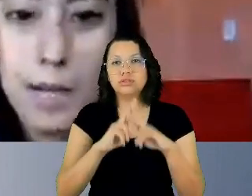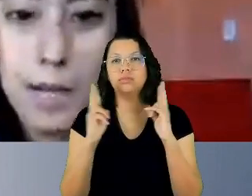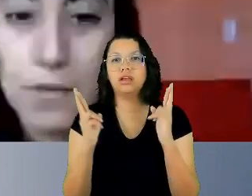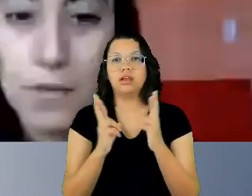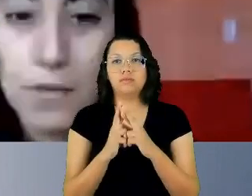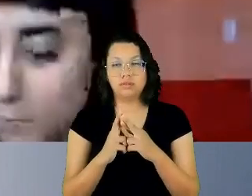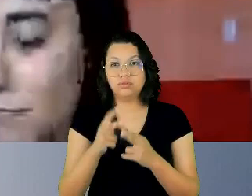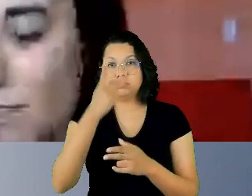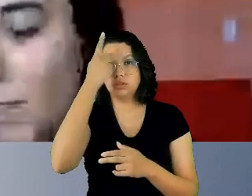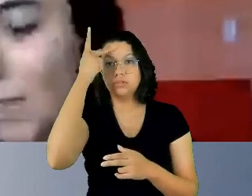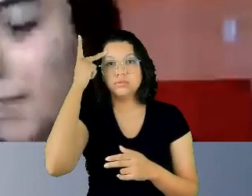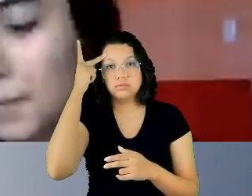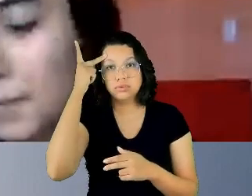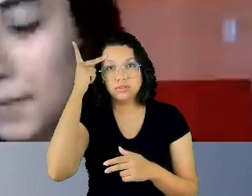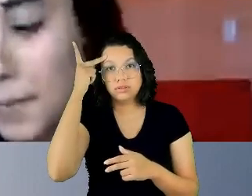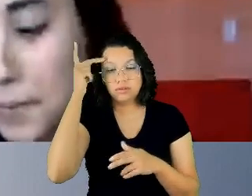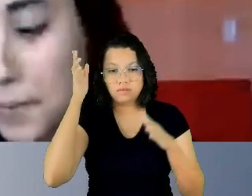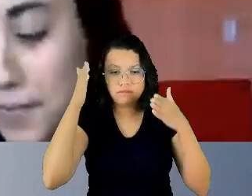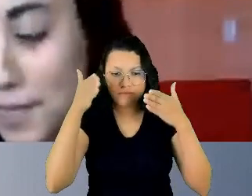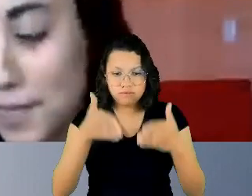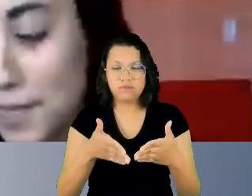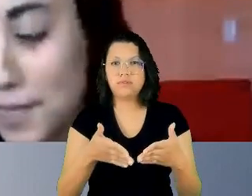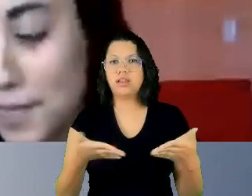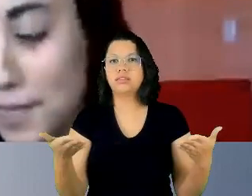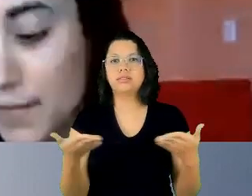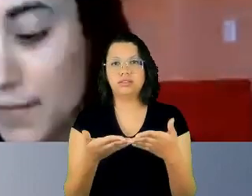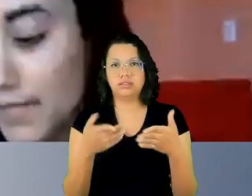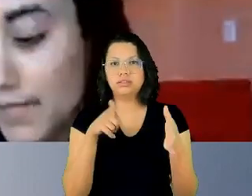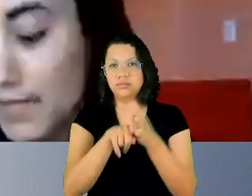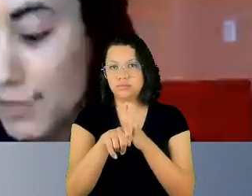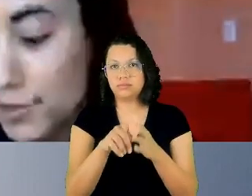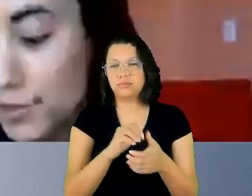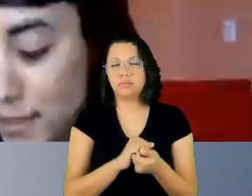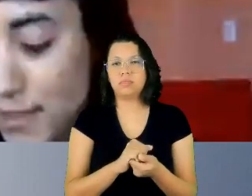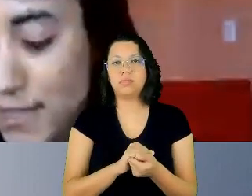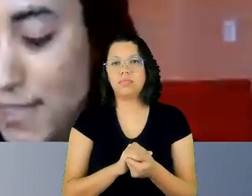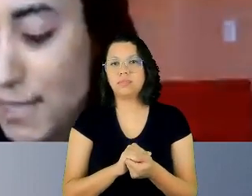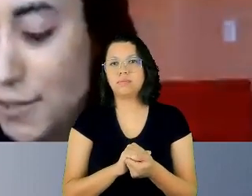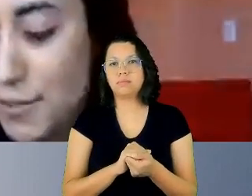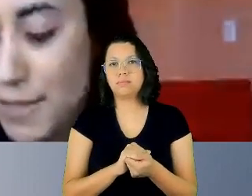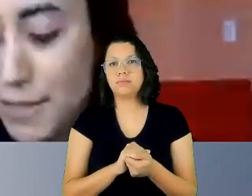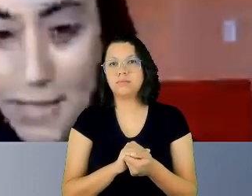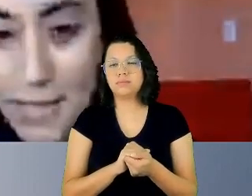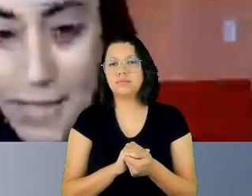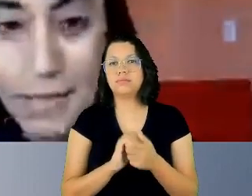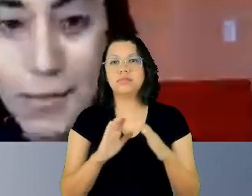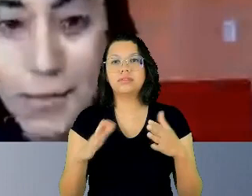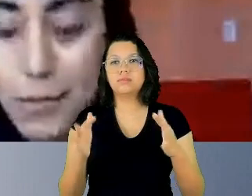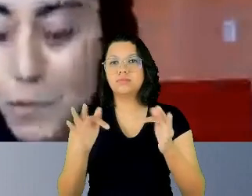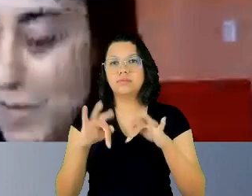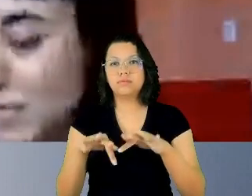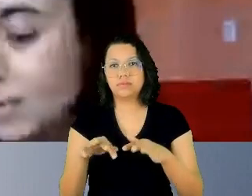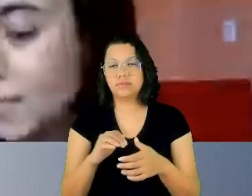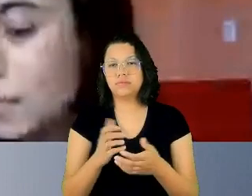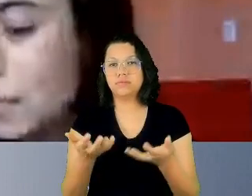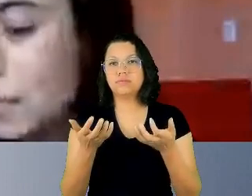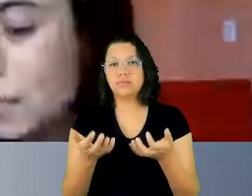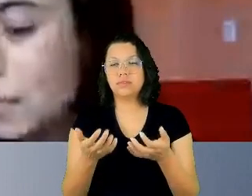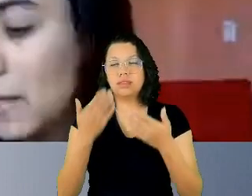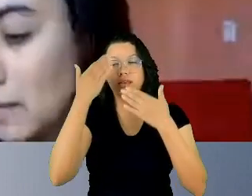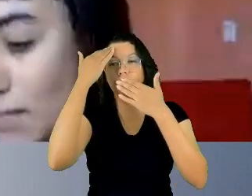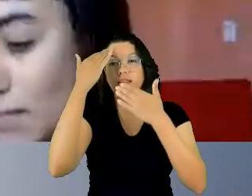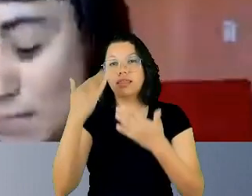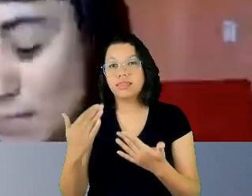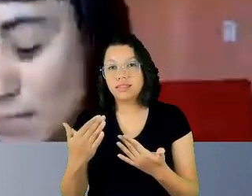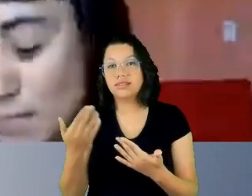causa. Então, por fim, eu queria de novo agradecer a doutora Terezinha, a doutora Maira, também